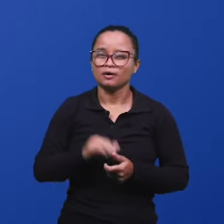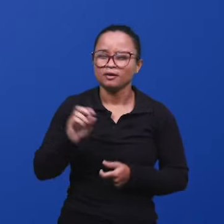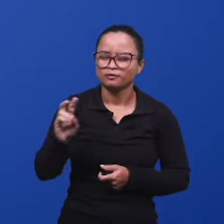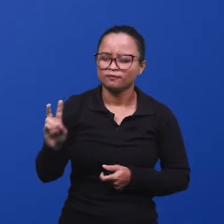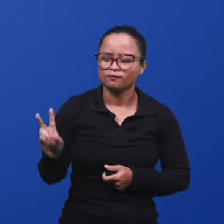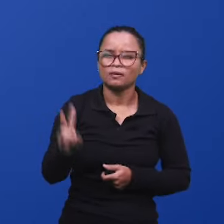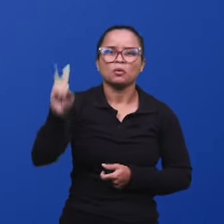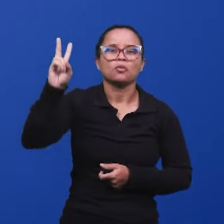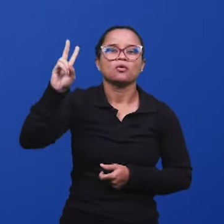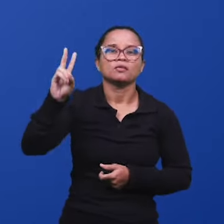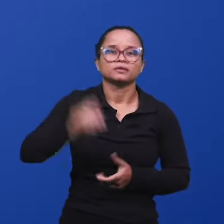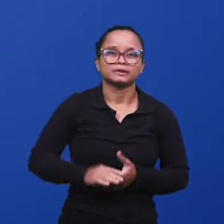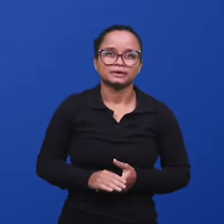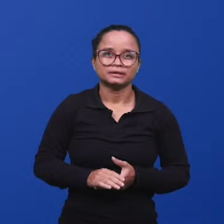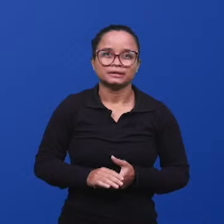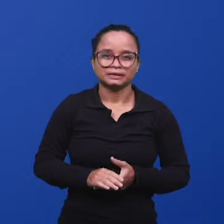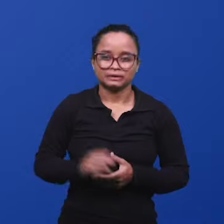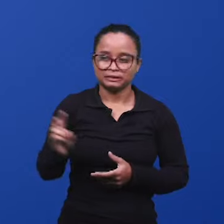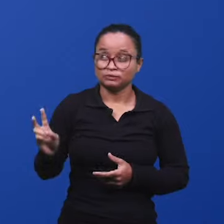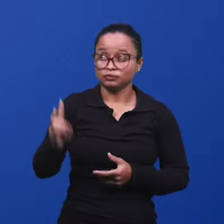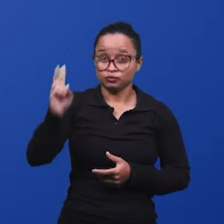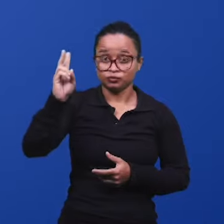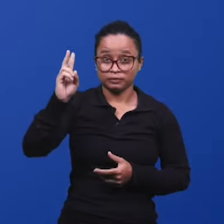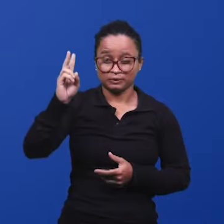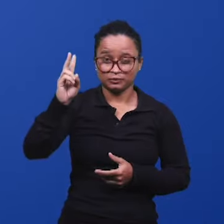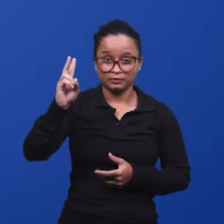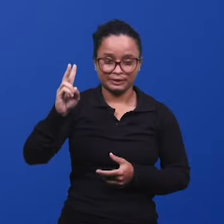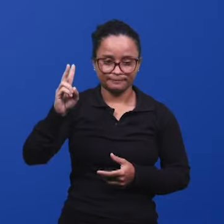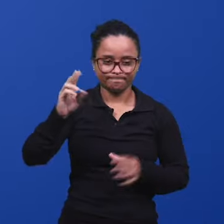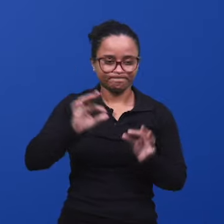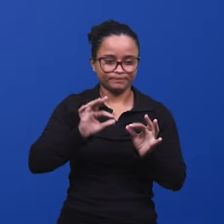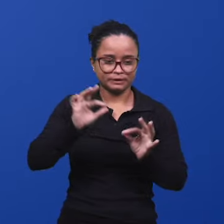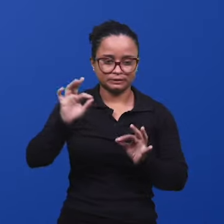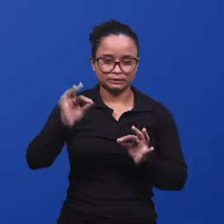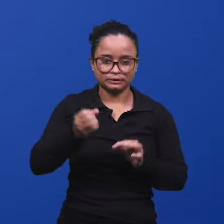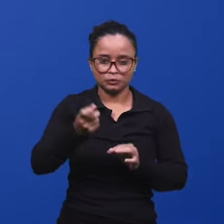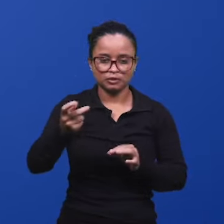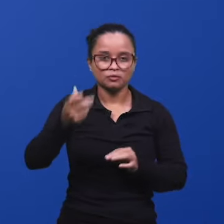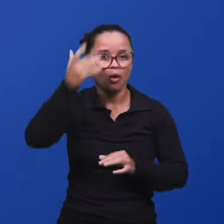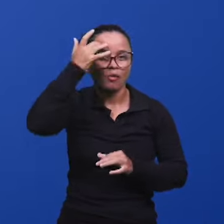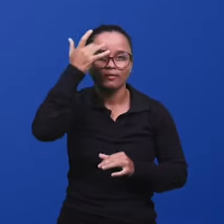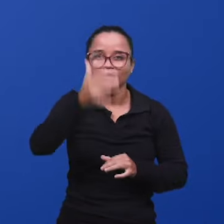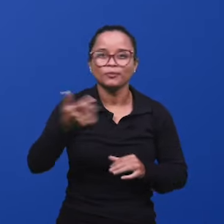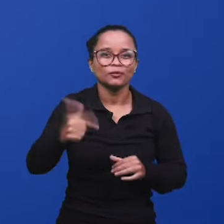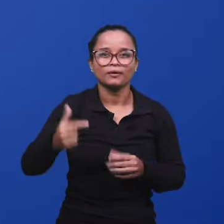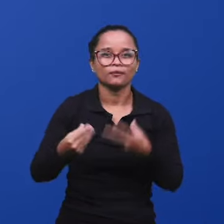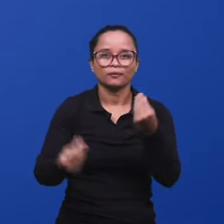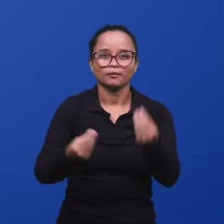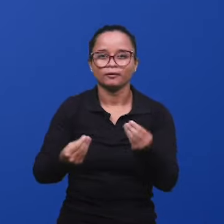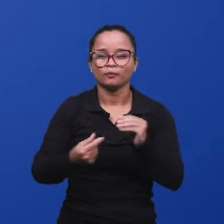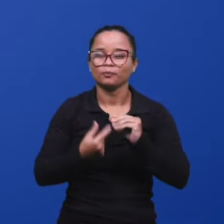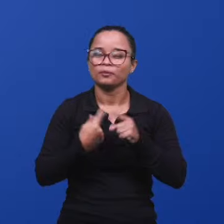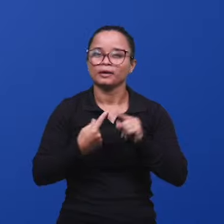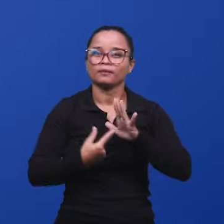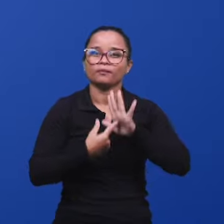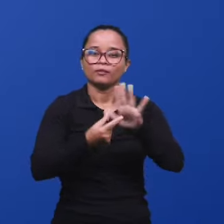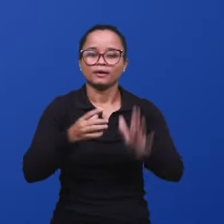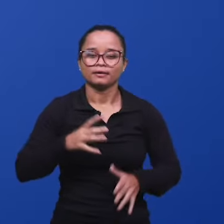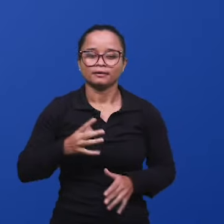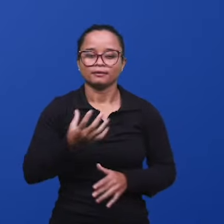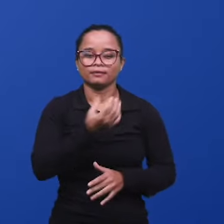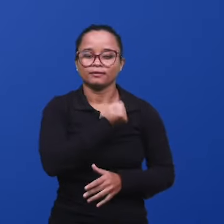deste valor imensurável, dessas mil peças de prata, que nos fala da redenção,